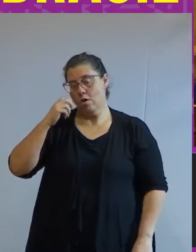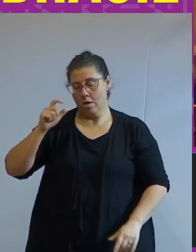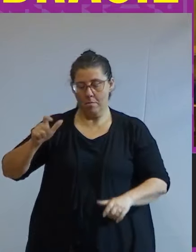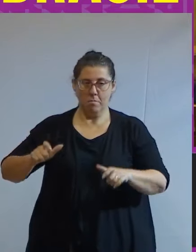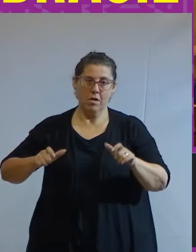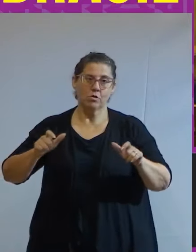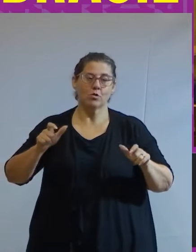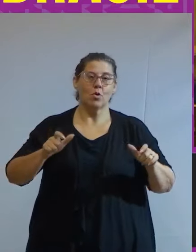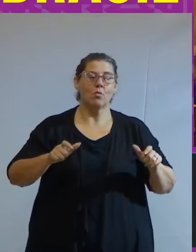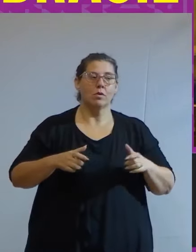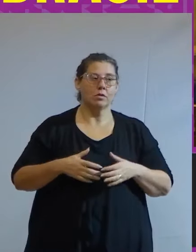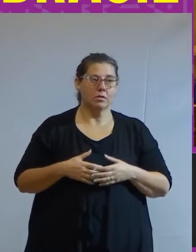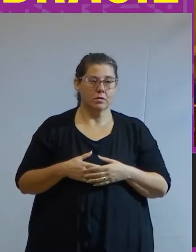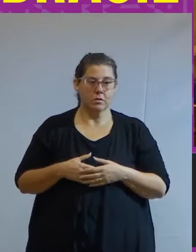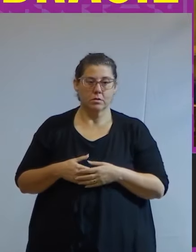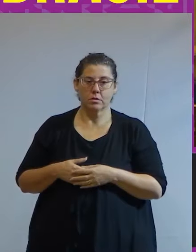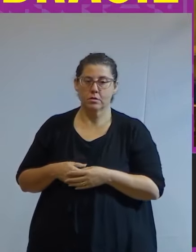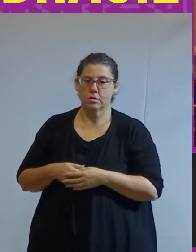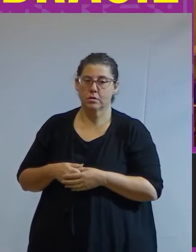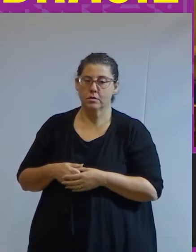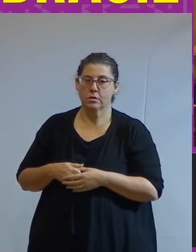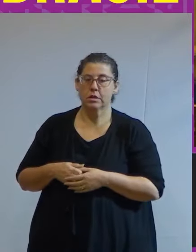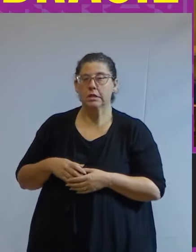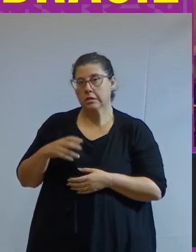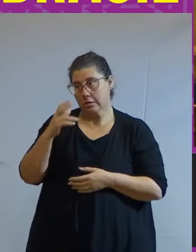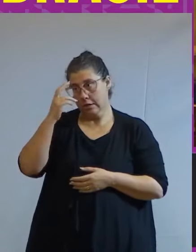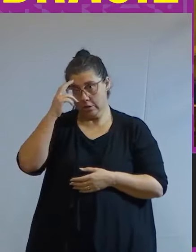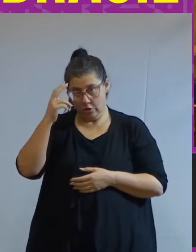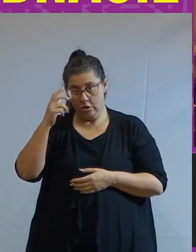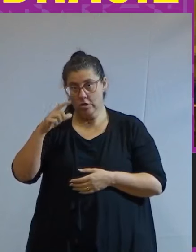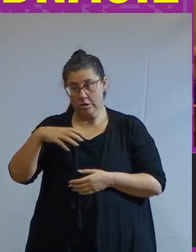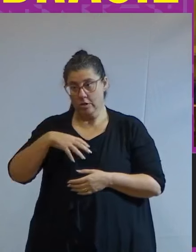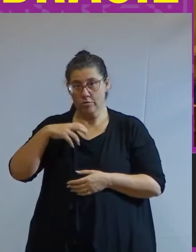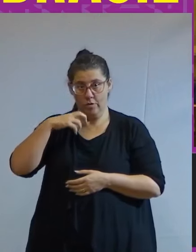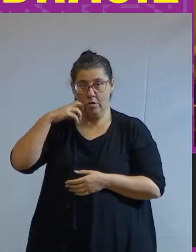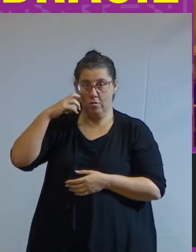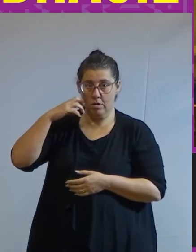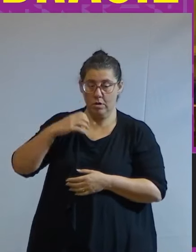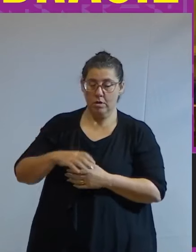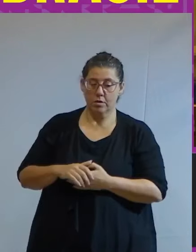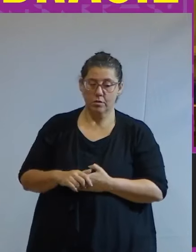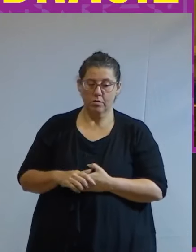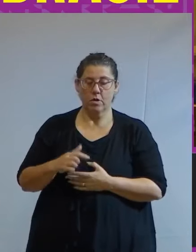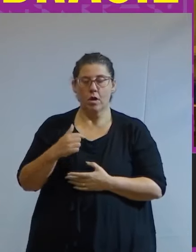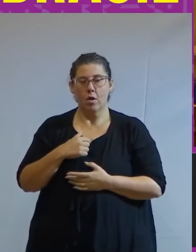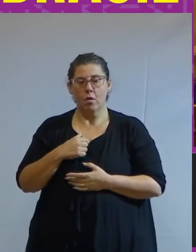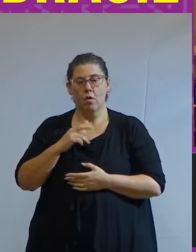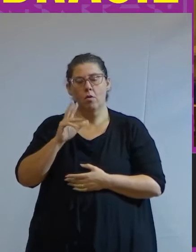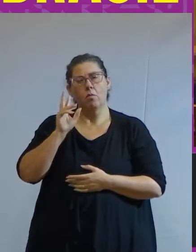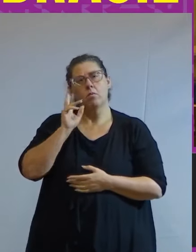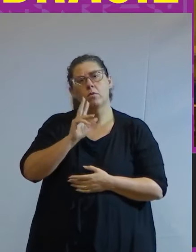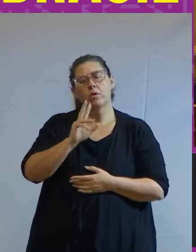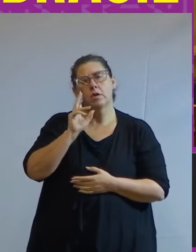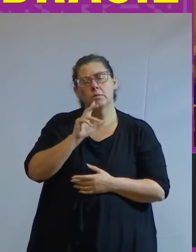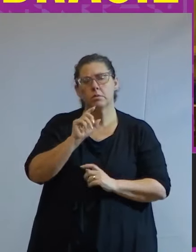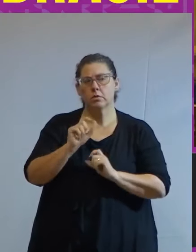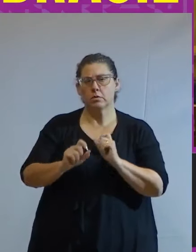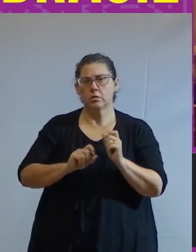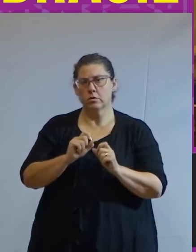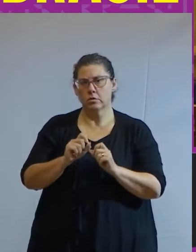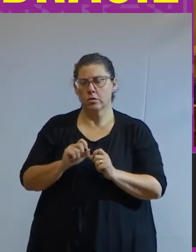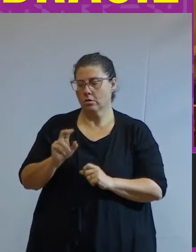mais esclarecidas eu retorno a questão da